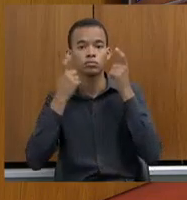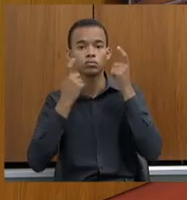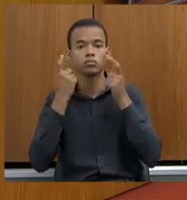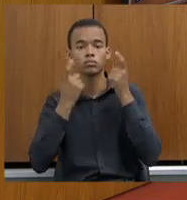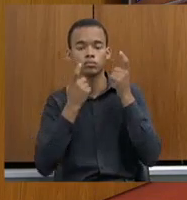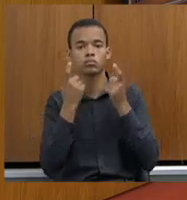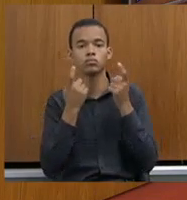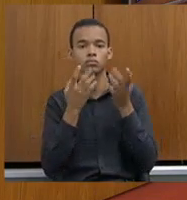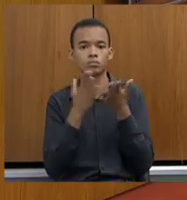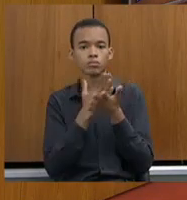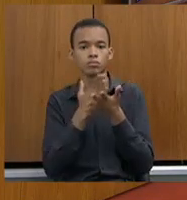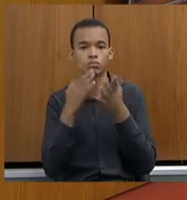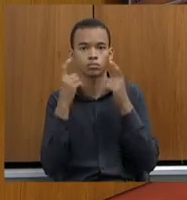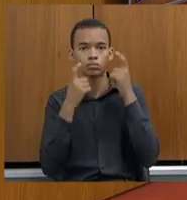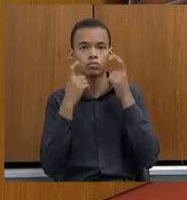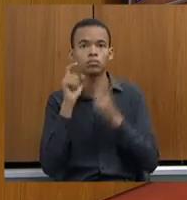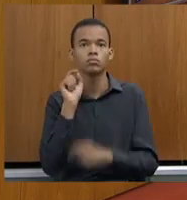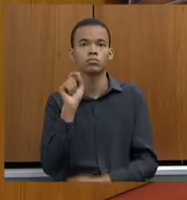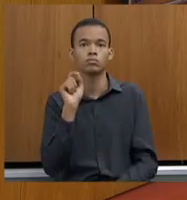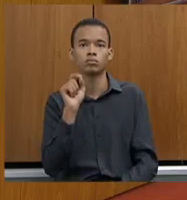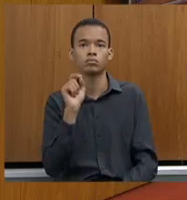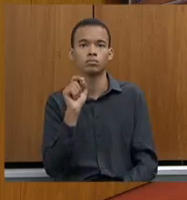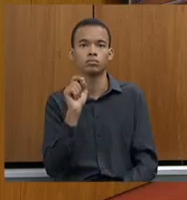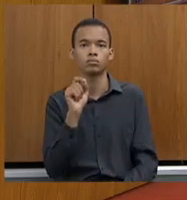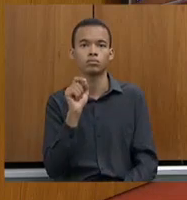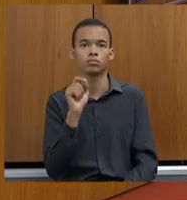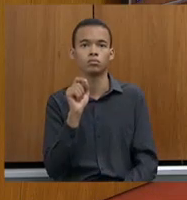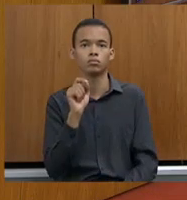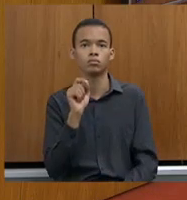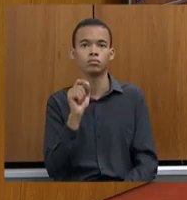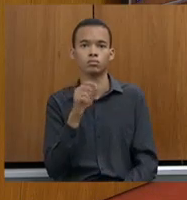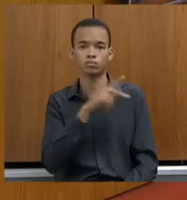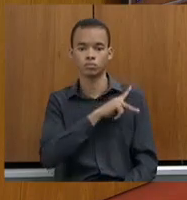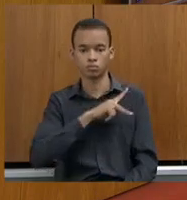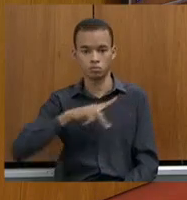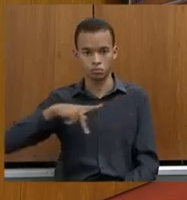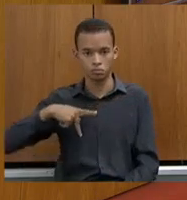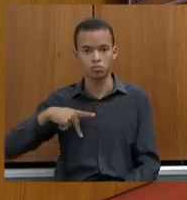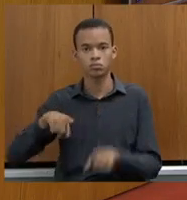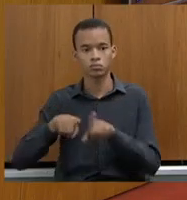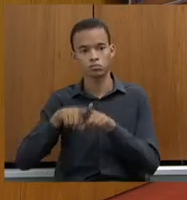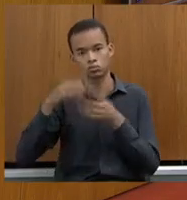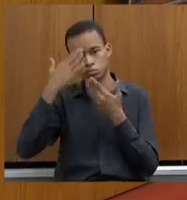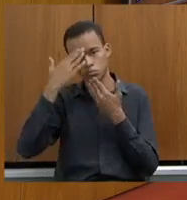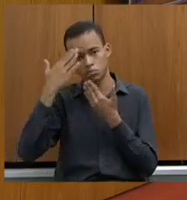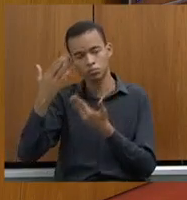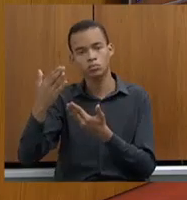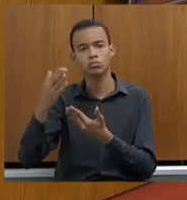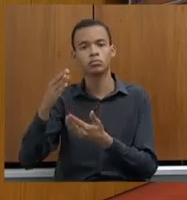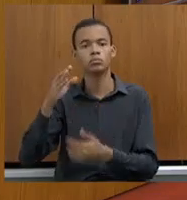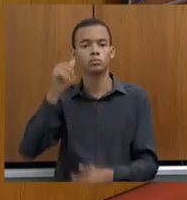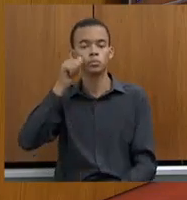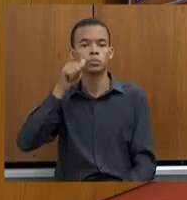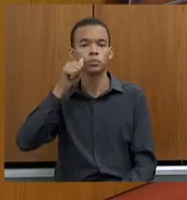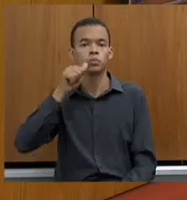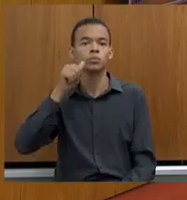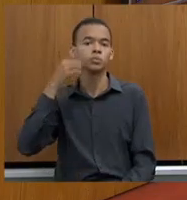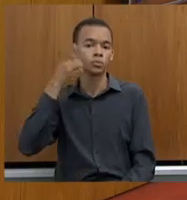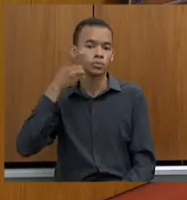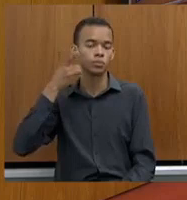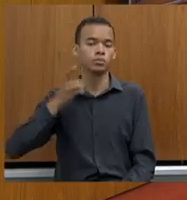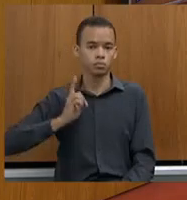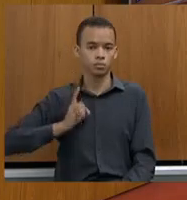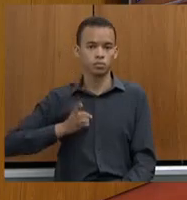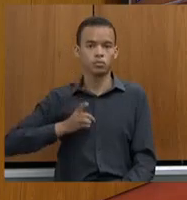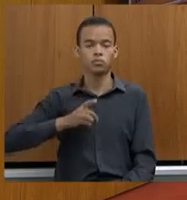que... Ok. A presidência registra, agradece a presença também da delegada, deputada delegada Sheila,